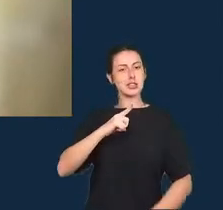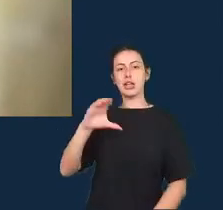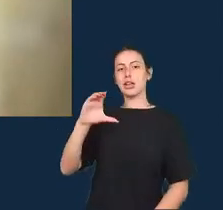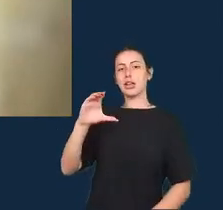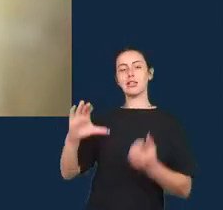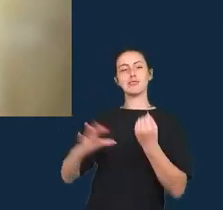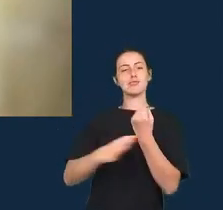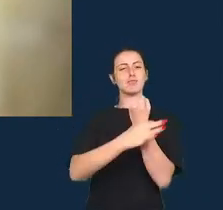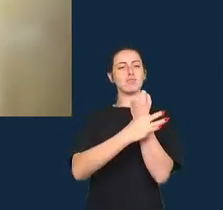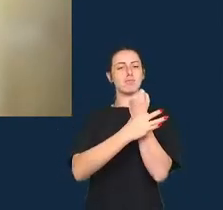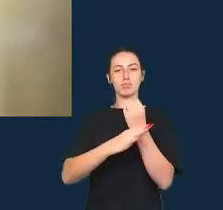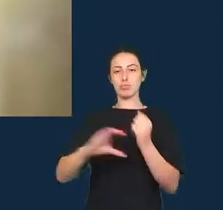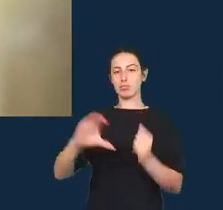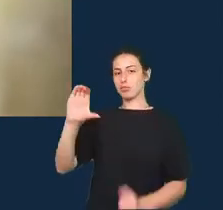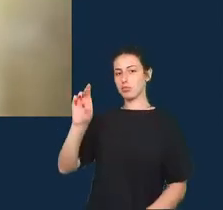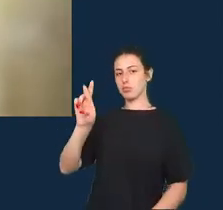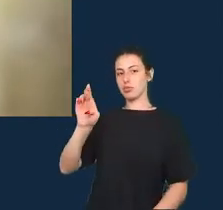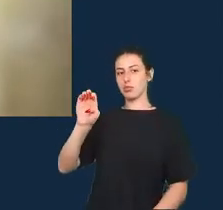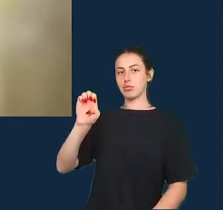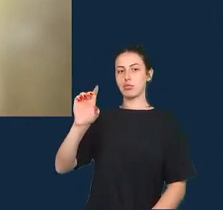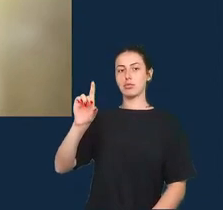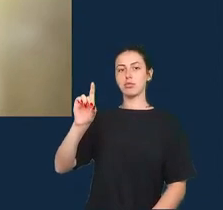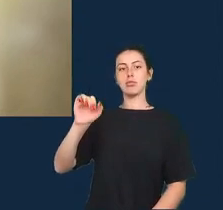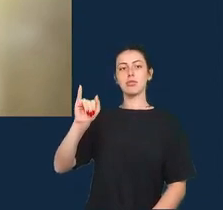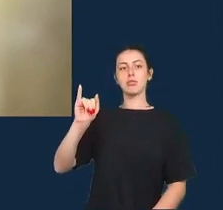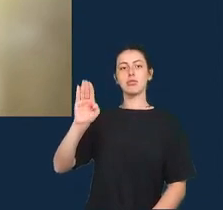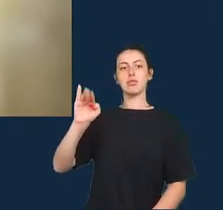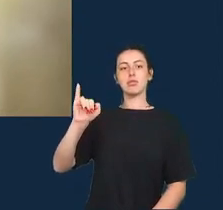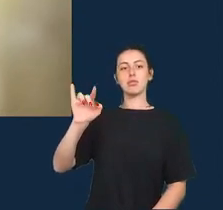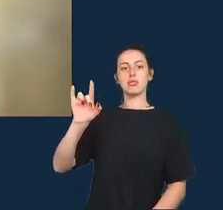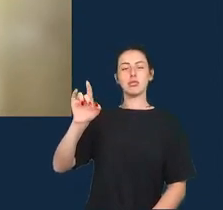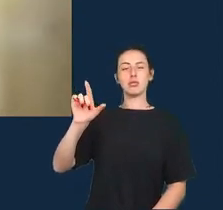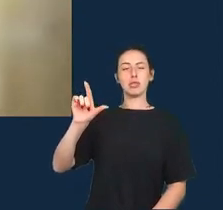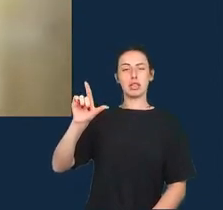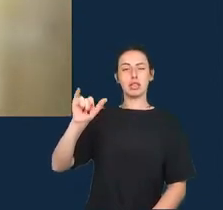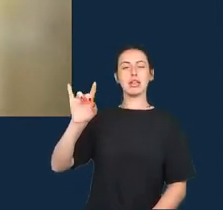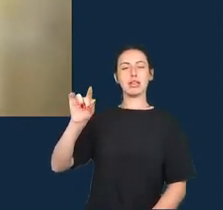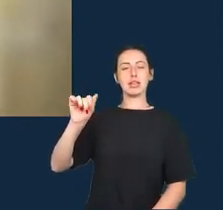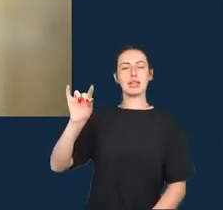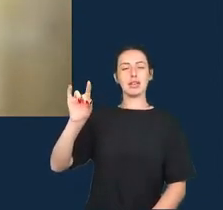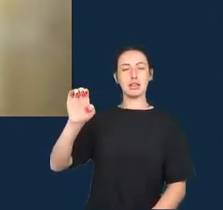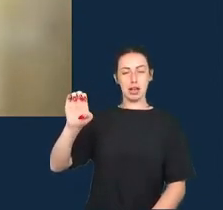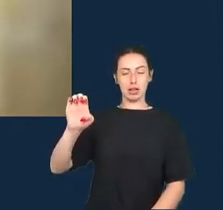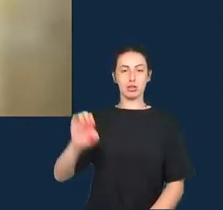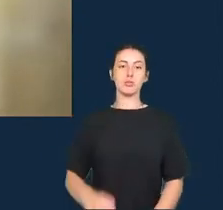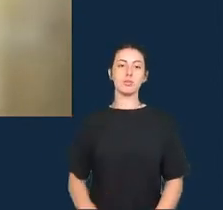tem a ver com esses desafios atuais que temos com essa era das fake news que leva